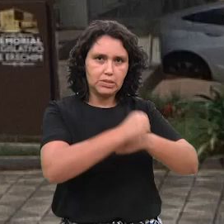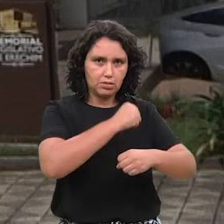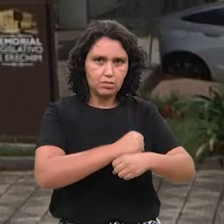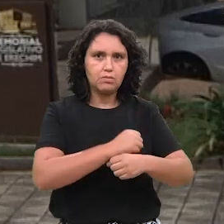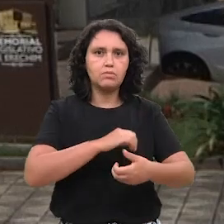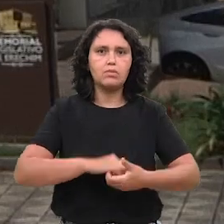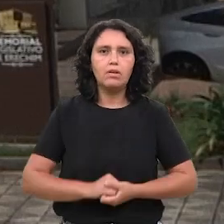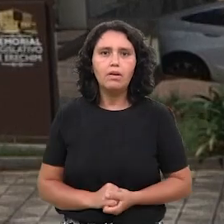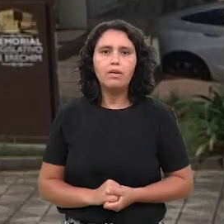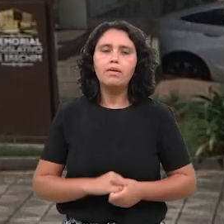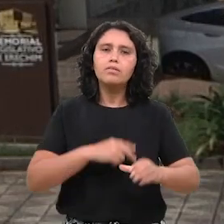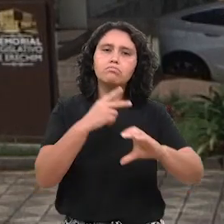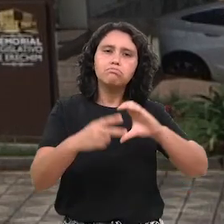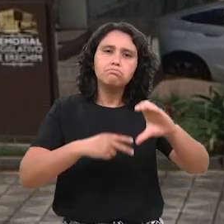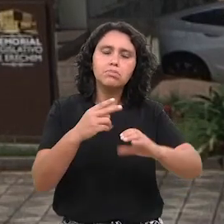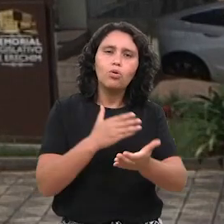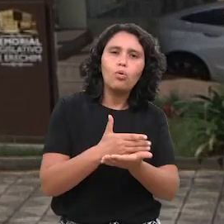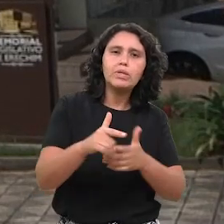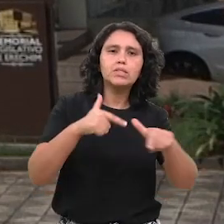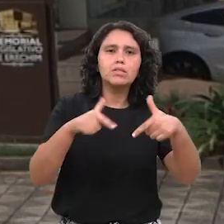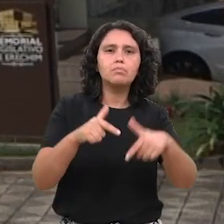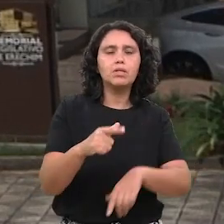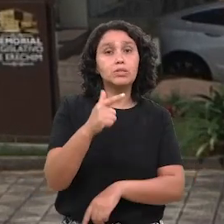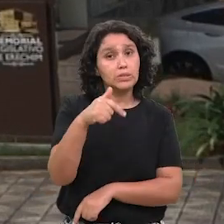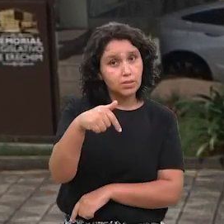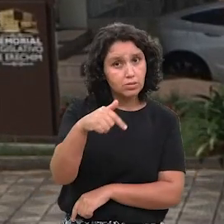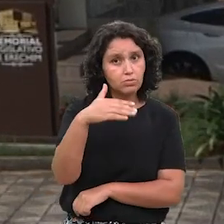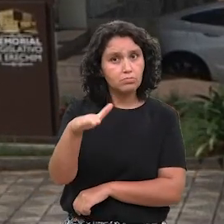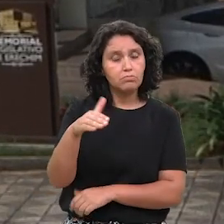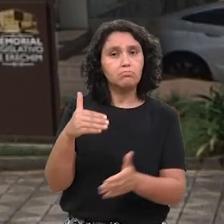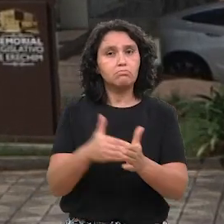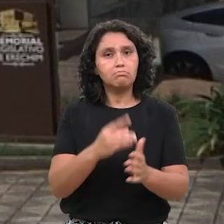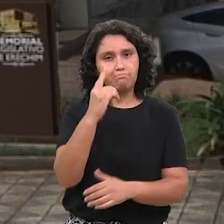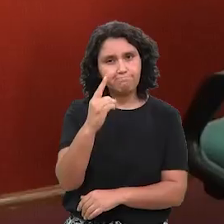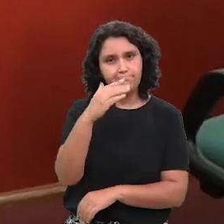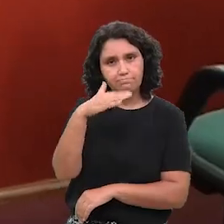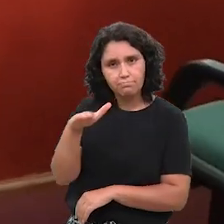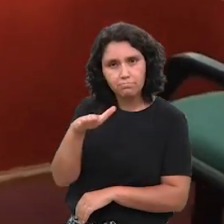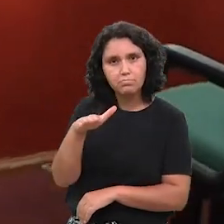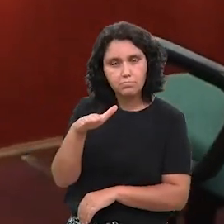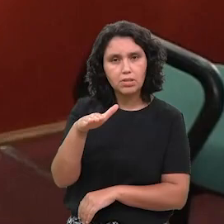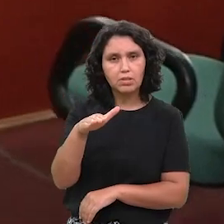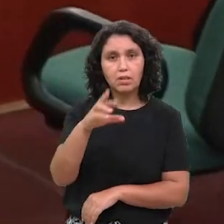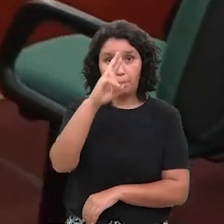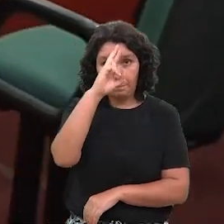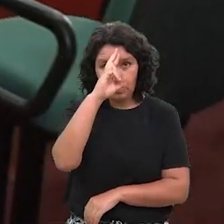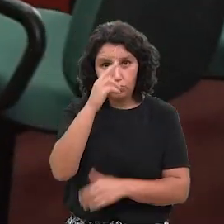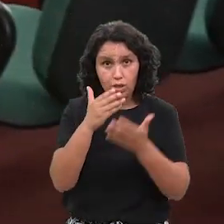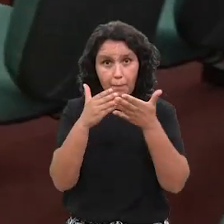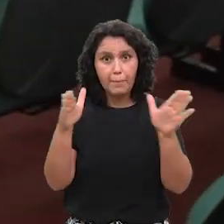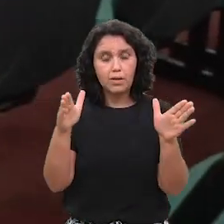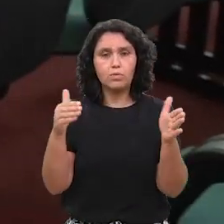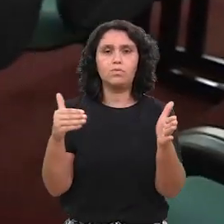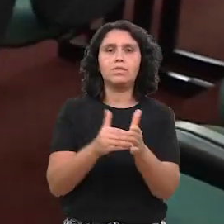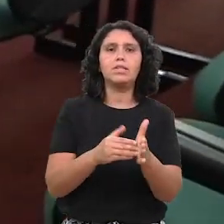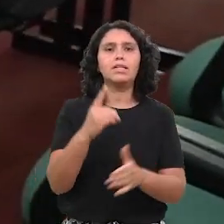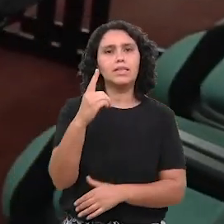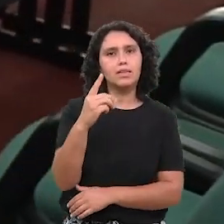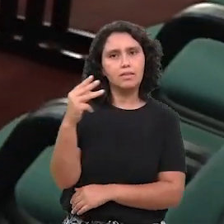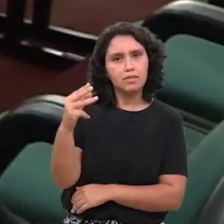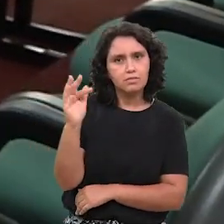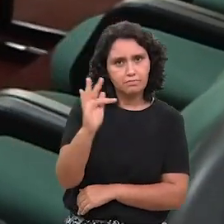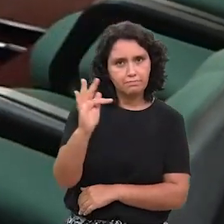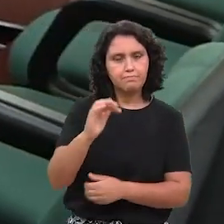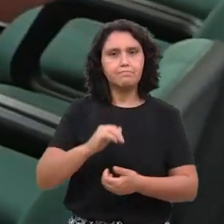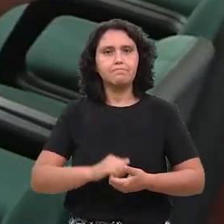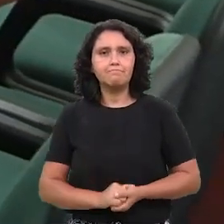funciona das 7h30 da manhã às 13h30 da tarde, sem fechar ao meio-dia, e deve continuar nesse sistema até o